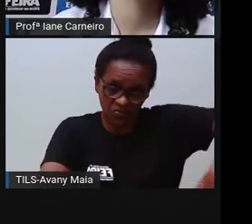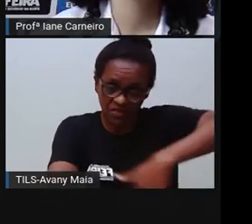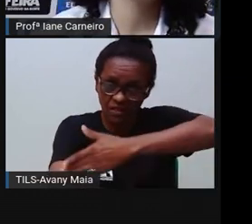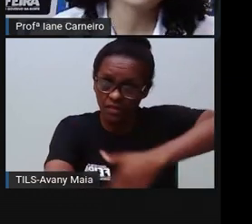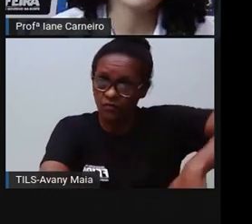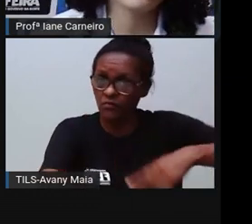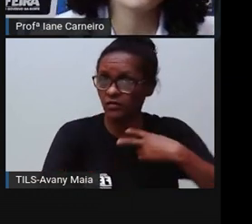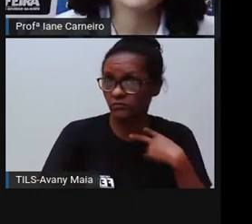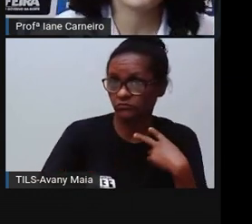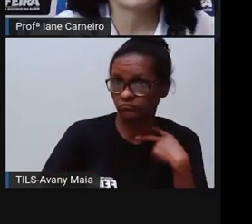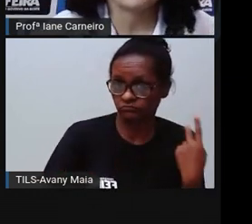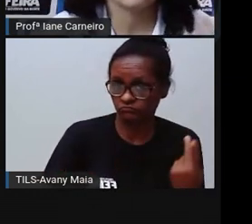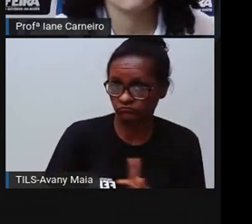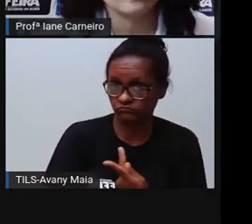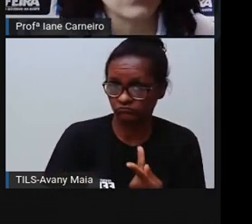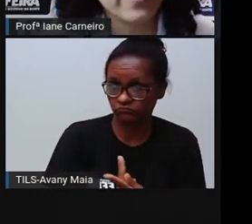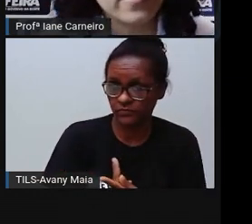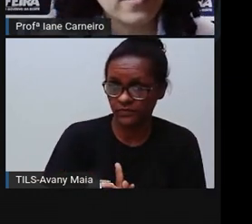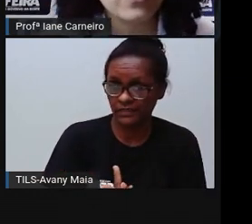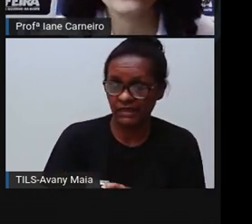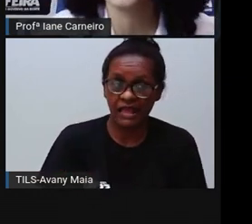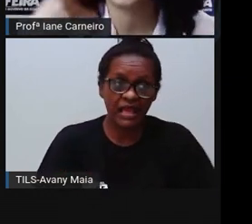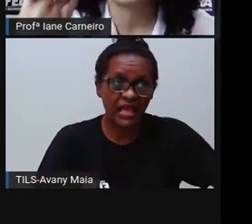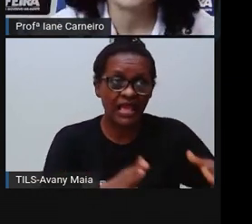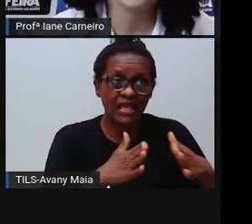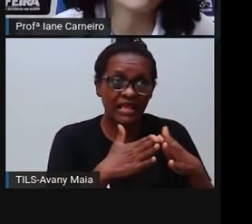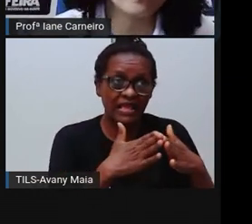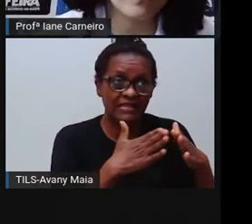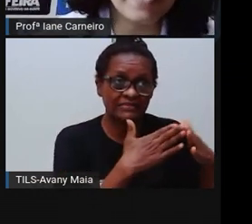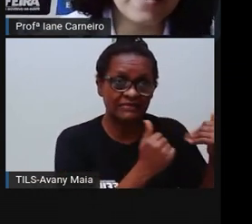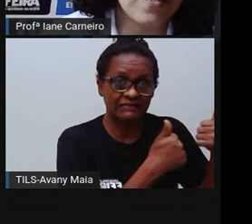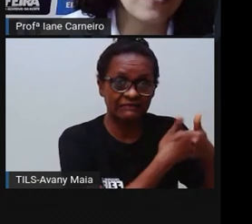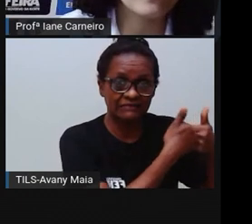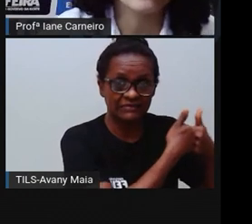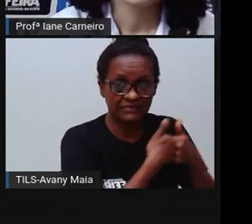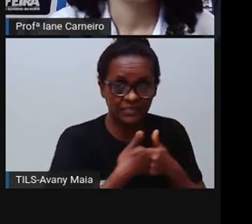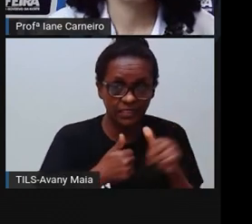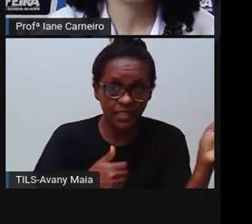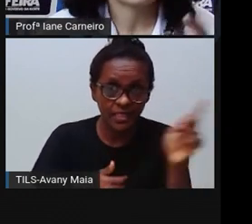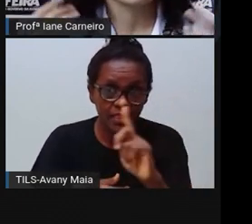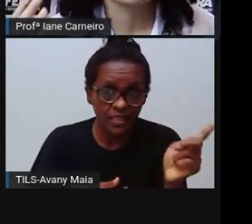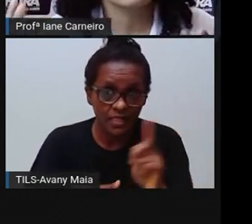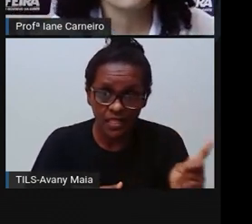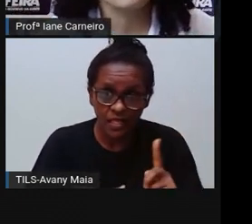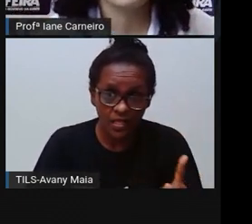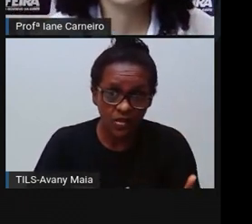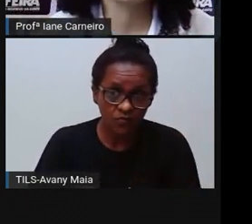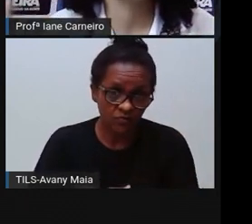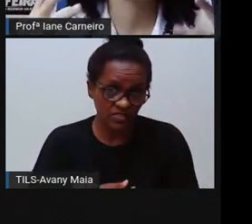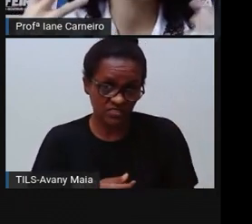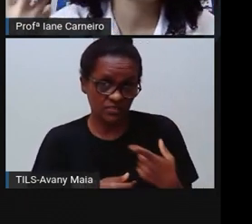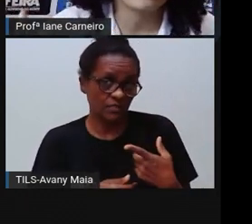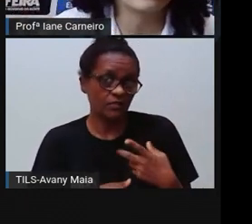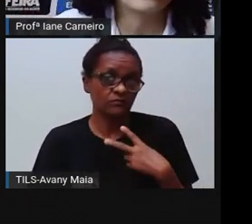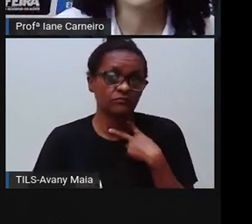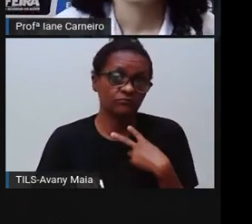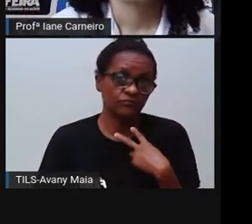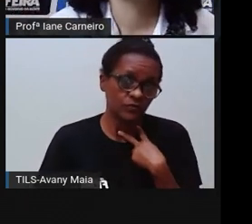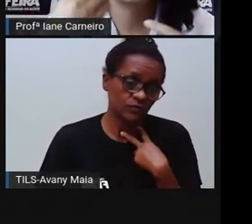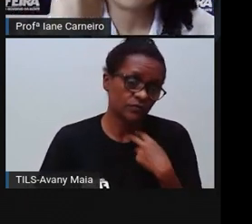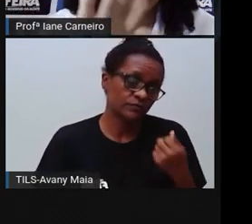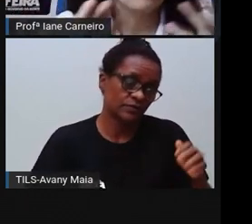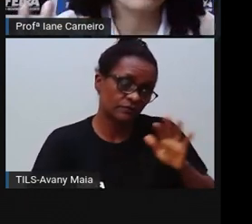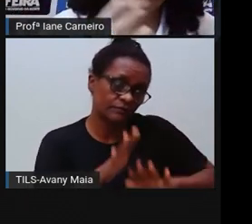Não deixar a criança ir para casa de desconhecidos, falar com desconhecidos, né? A criança também precisa ser cuidada,